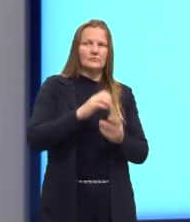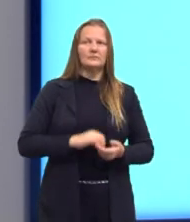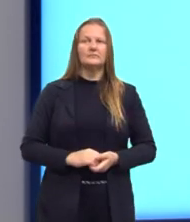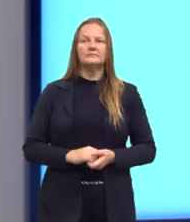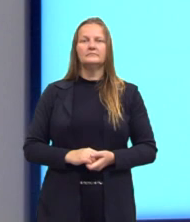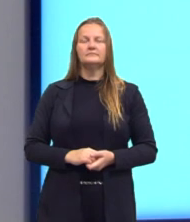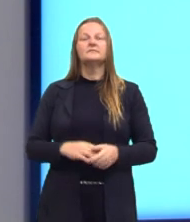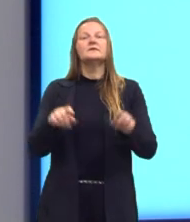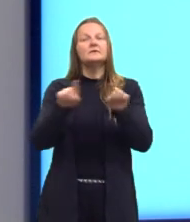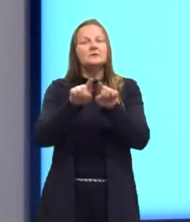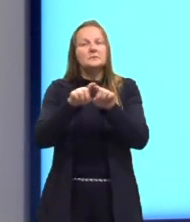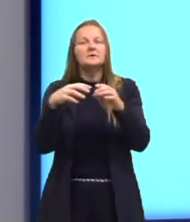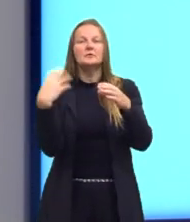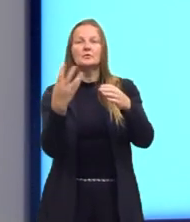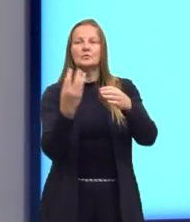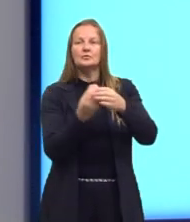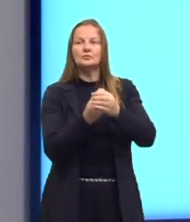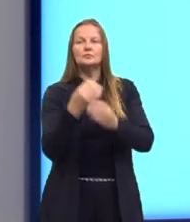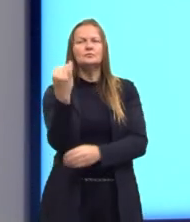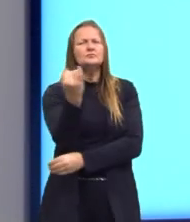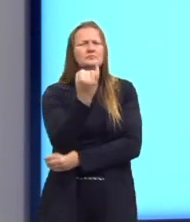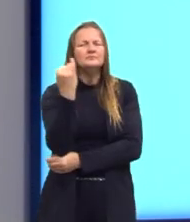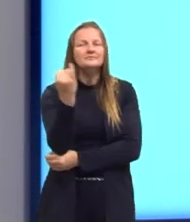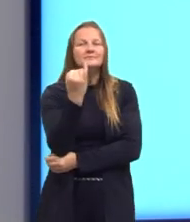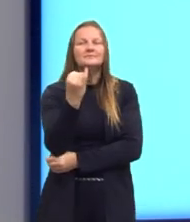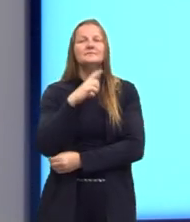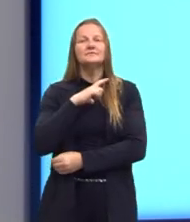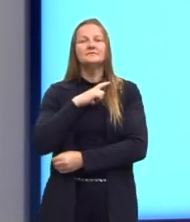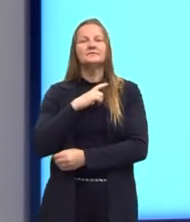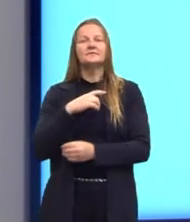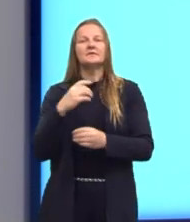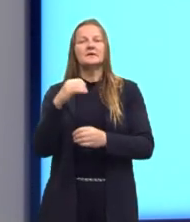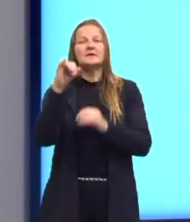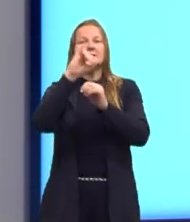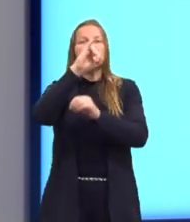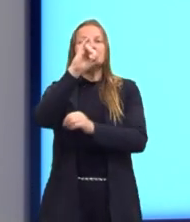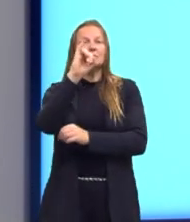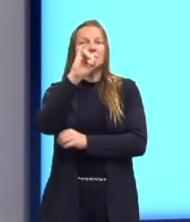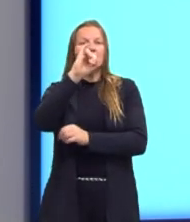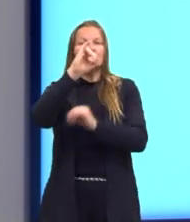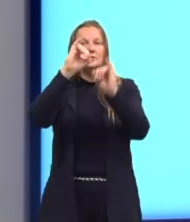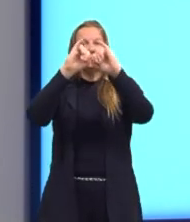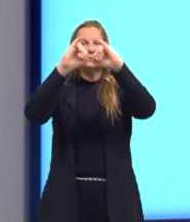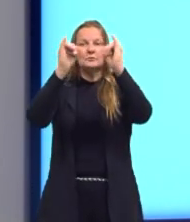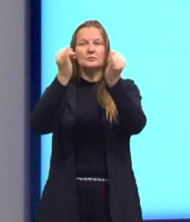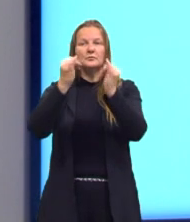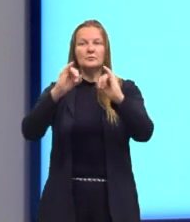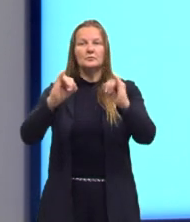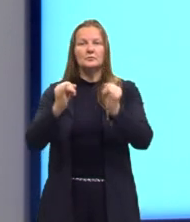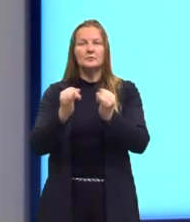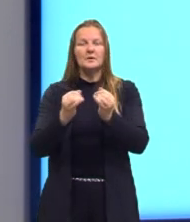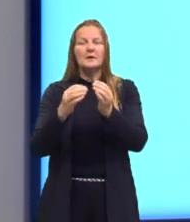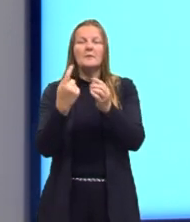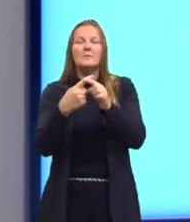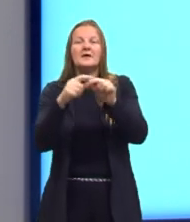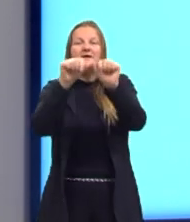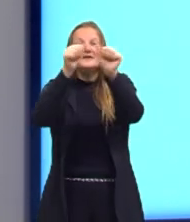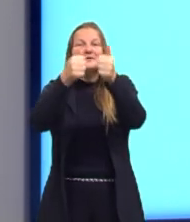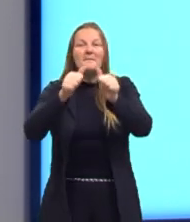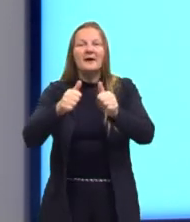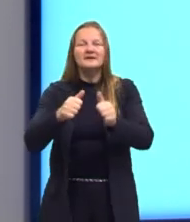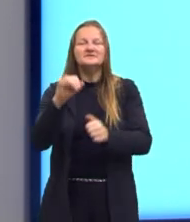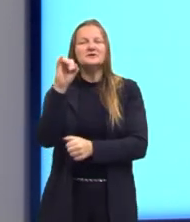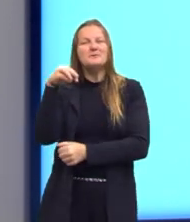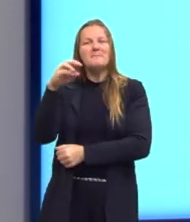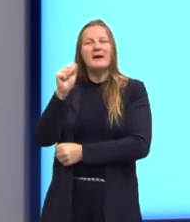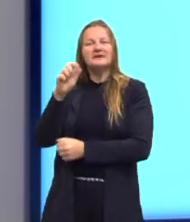Outro conjunto muito importante é o conjunto imagem. Ele é um subconjunto do contradomínio